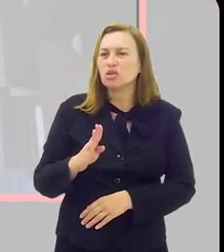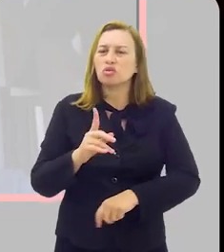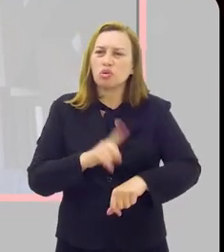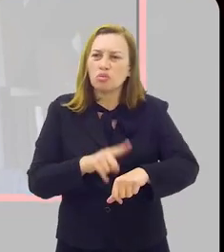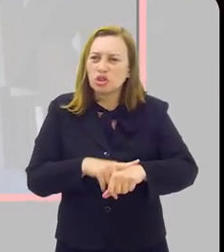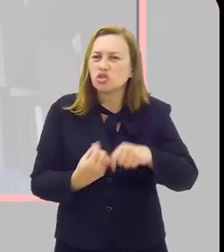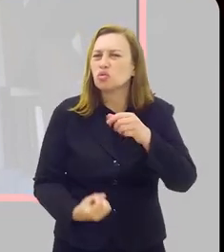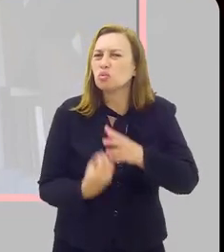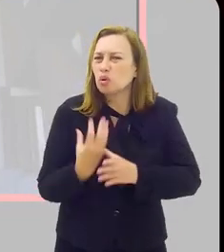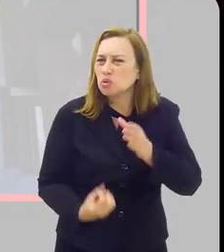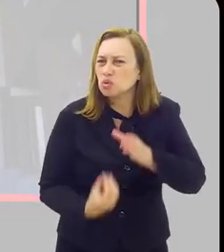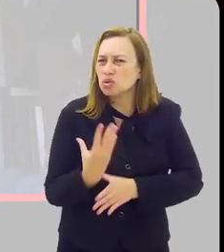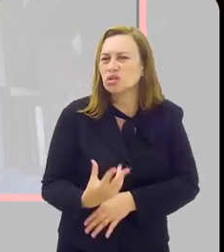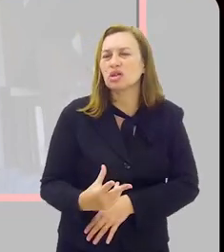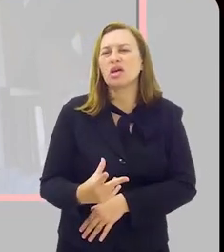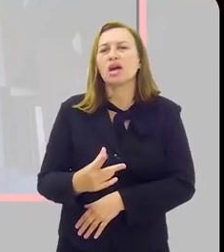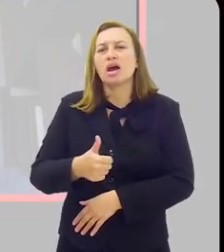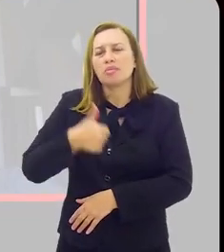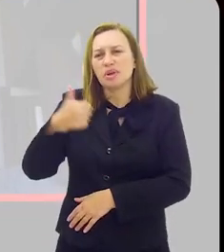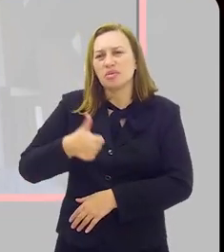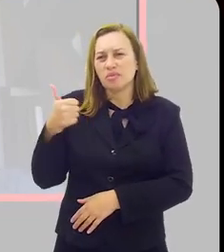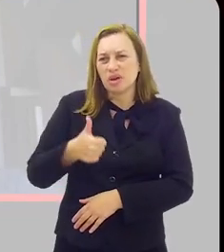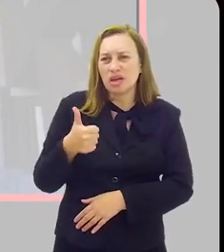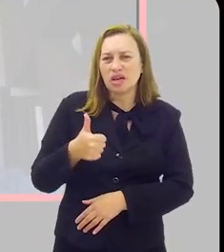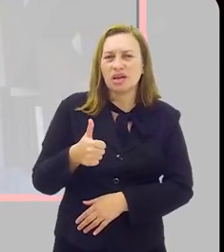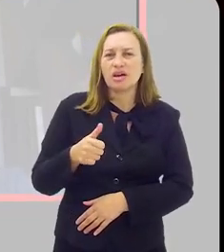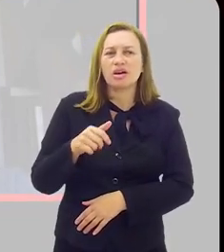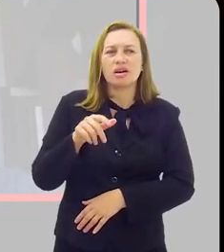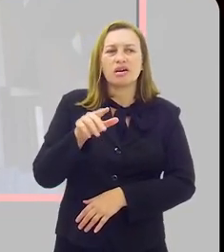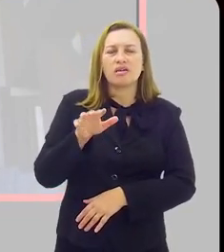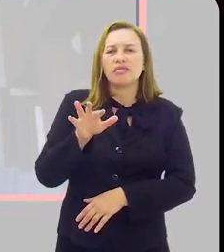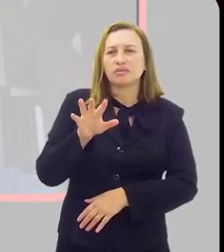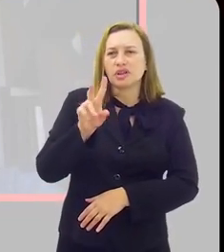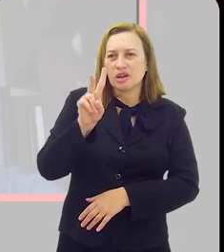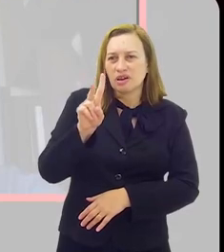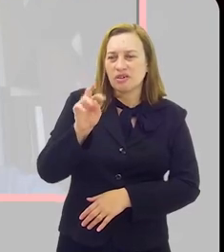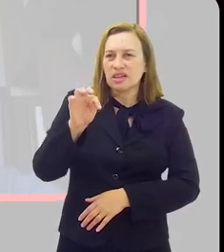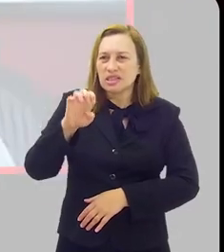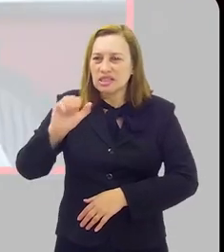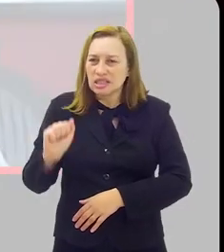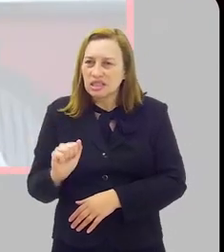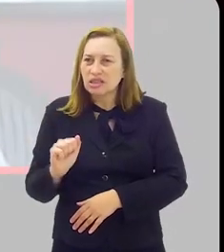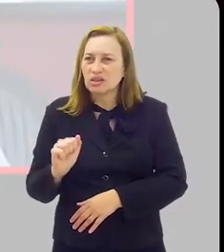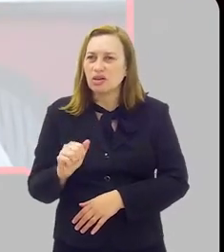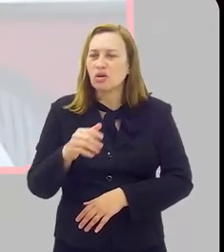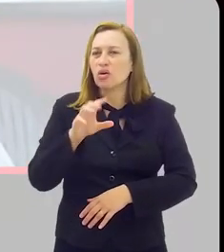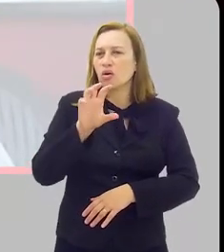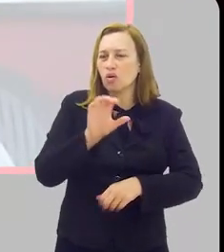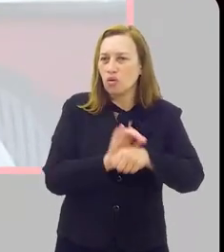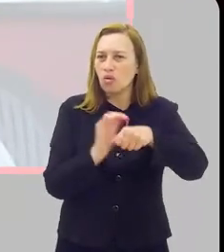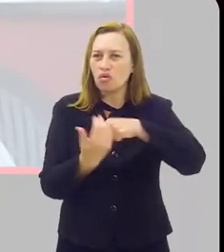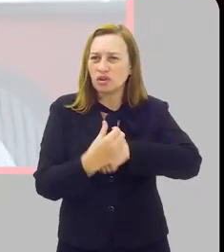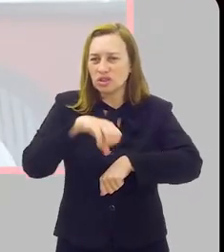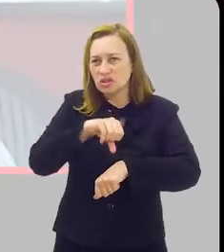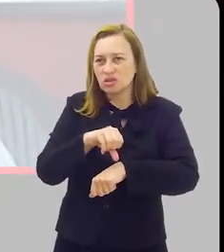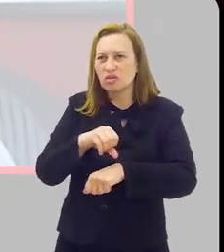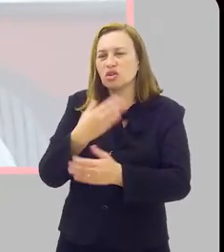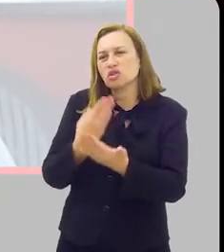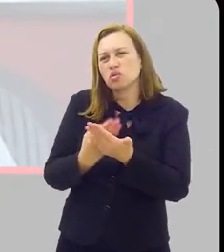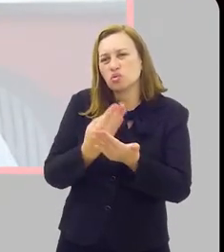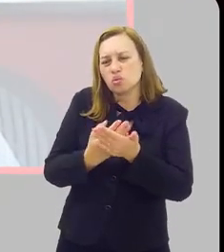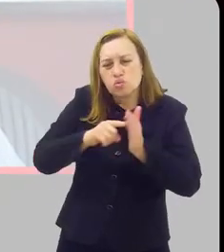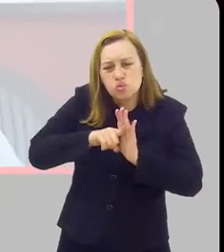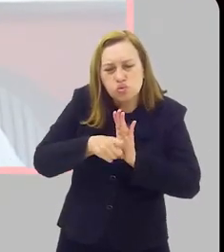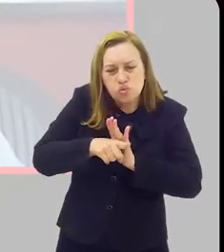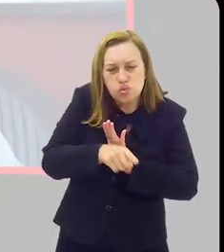produzir, eventualmente, a primeira vacina nasal para a Covid-19. Nós desenvolvemos vários estudos